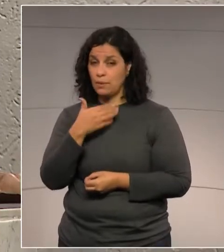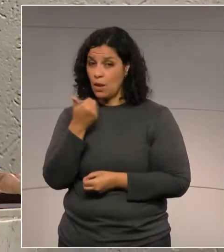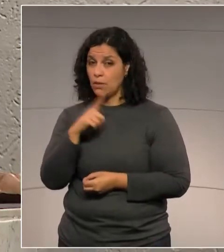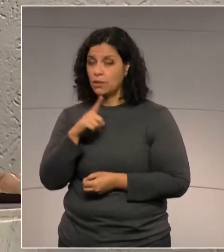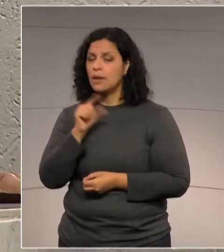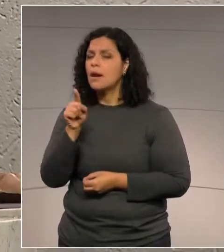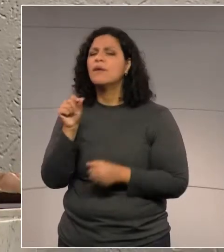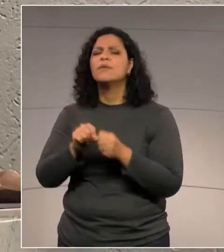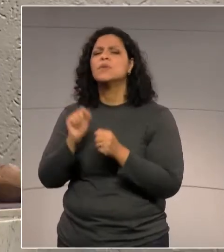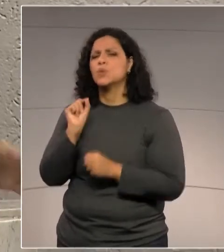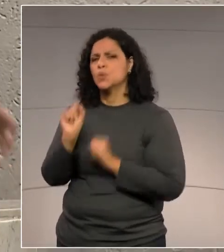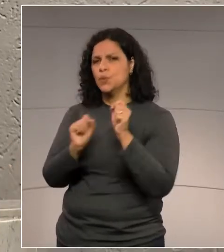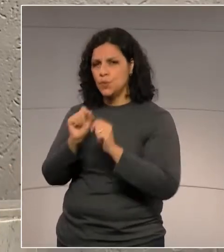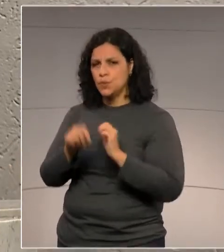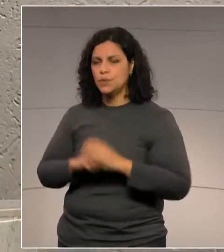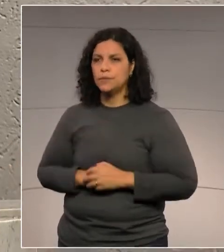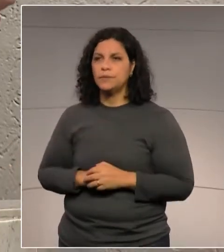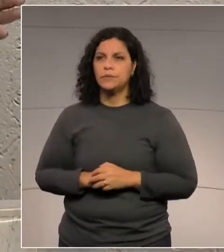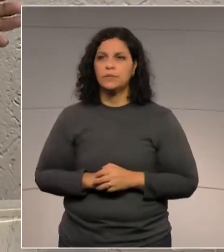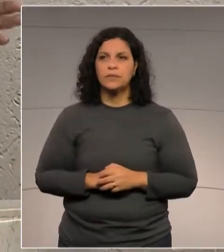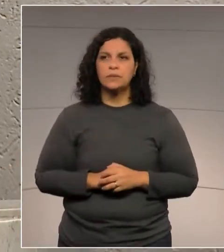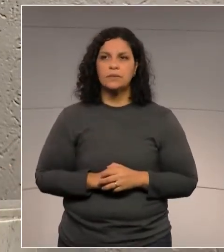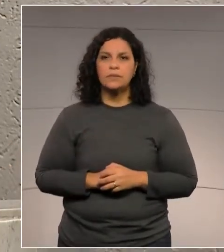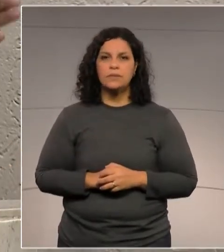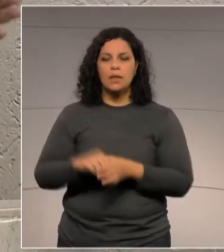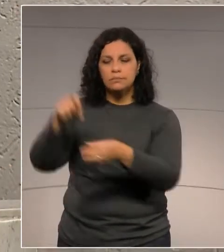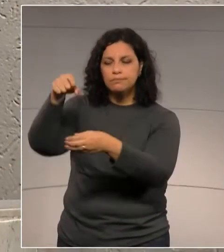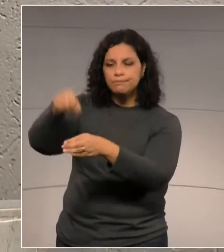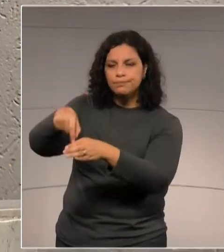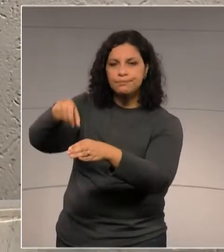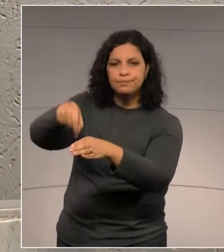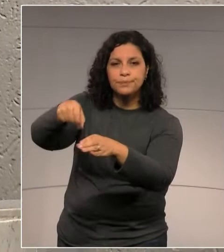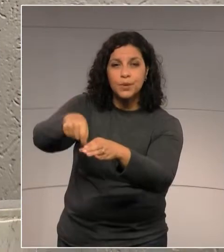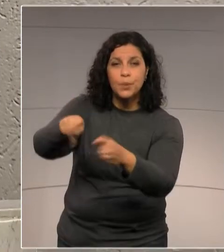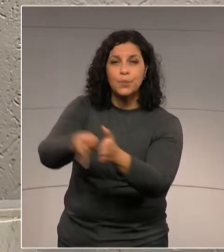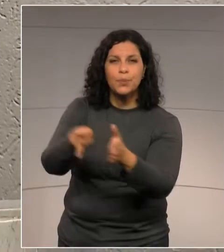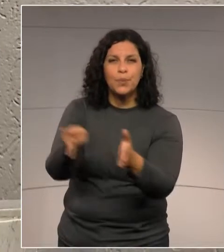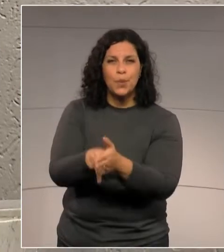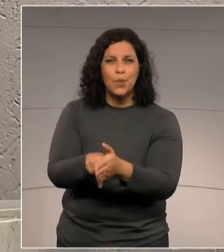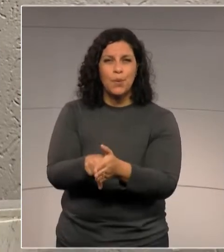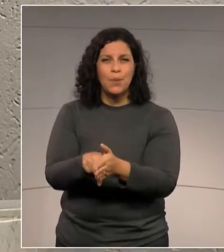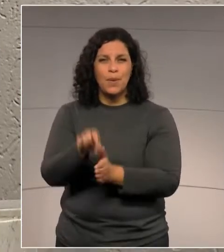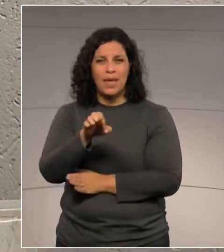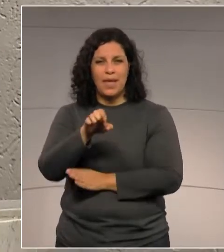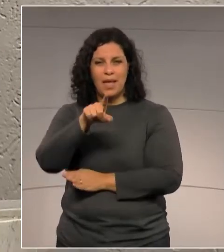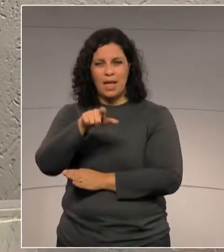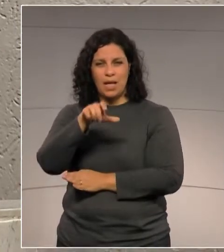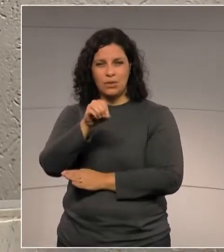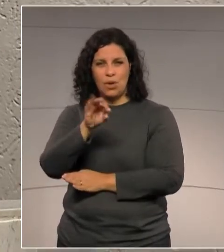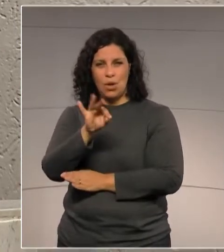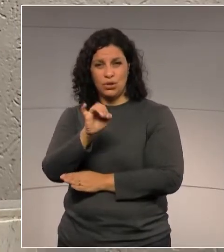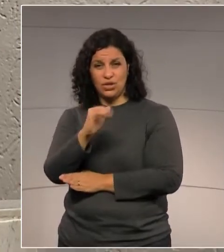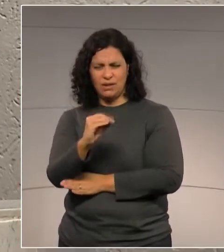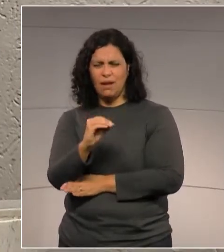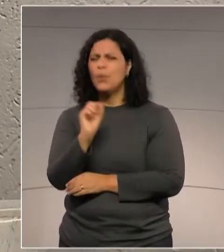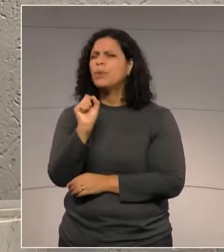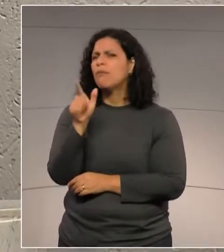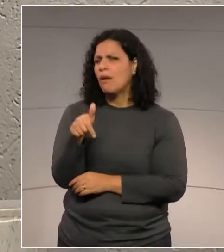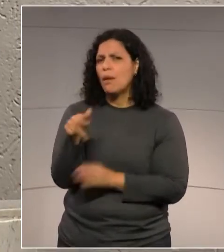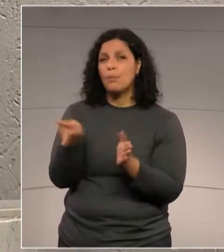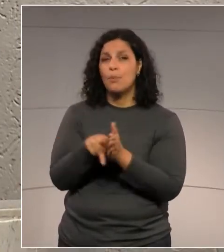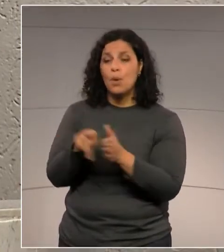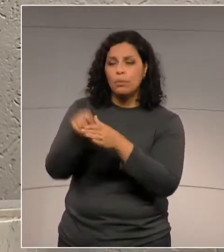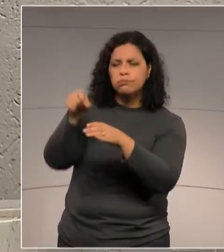foi feito lá? Foi plantada vegetação exótica. O que é vegetação exótica? É